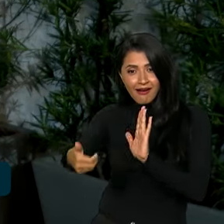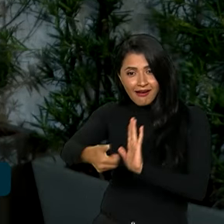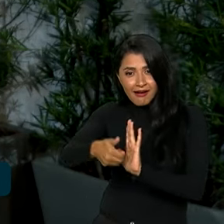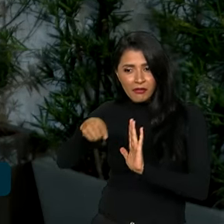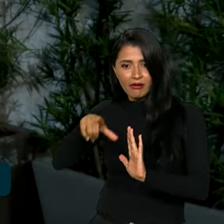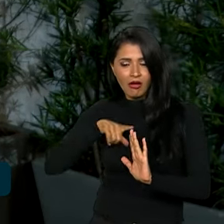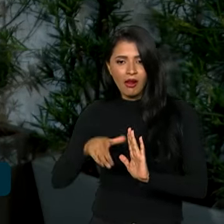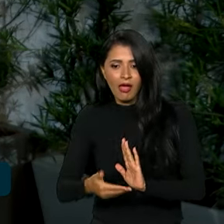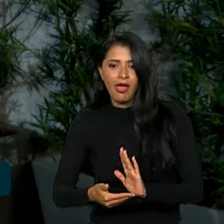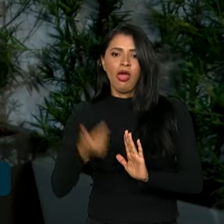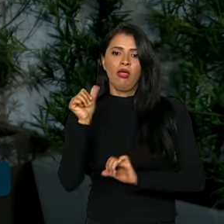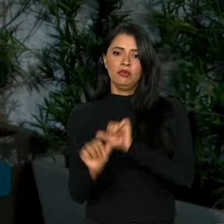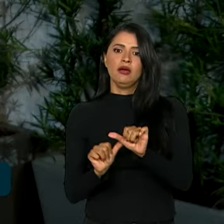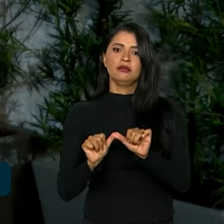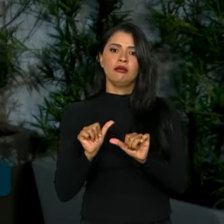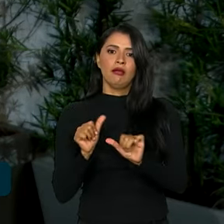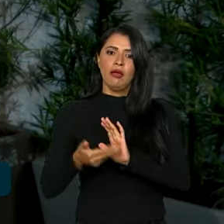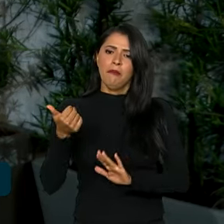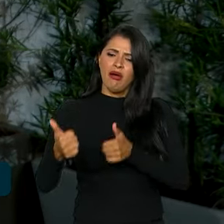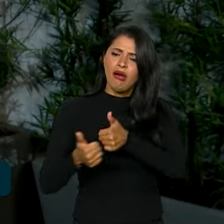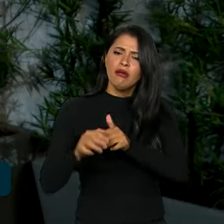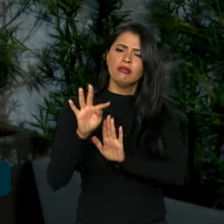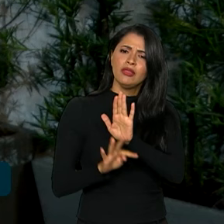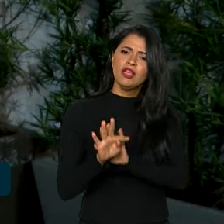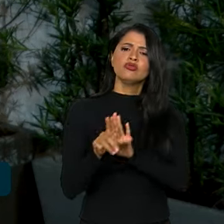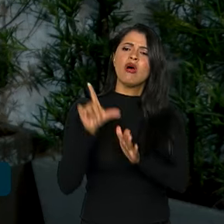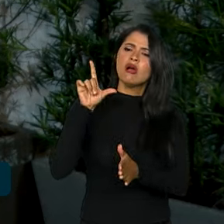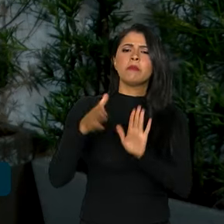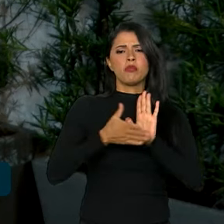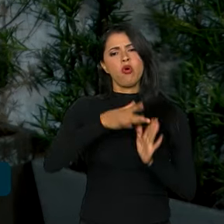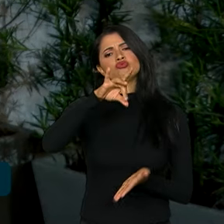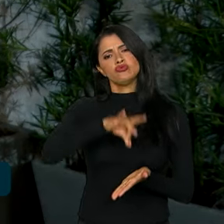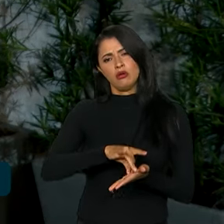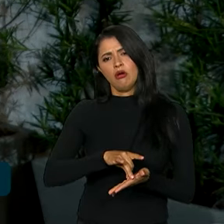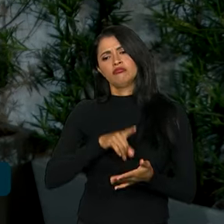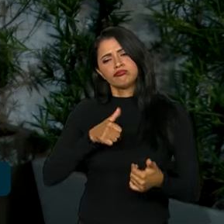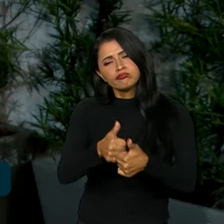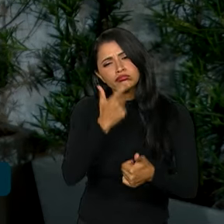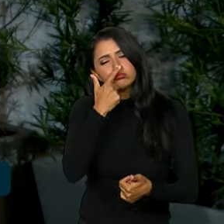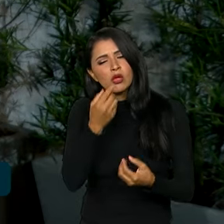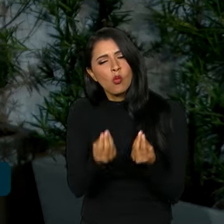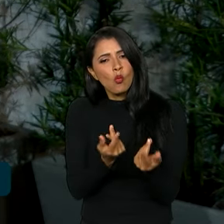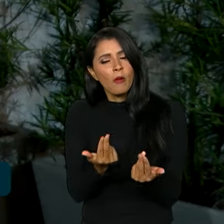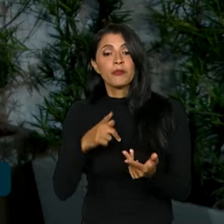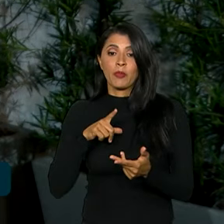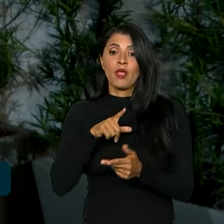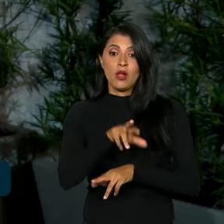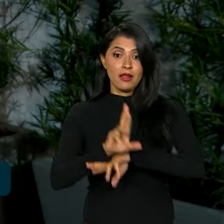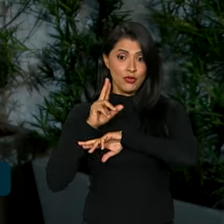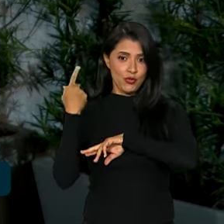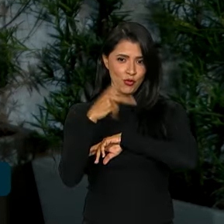de suprimir, tirar essas mudanças pra aproximar o texto daquela proposta original. O relator do projeto, na Câmara dos